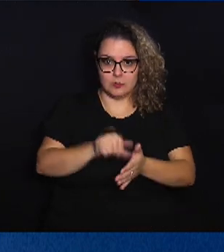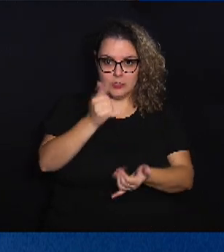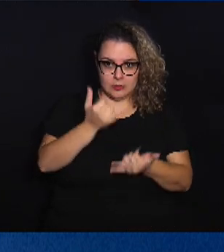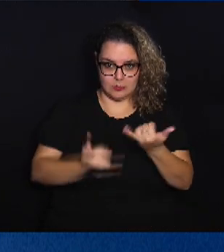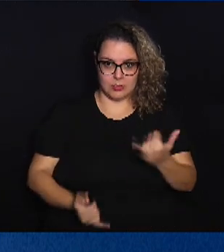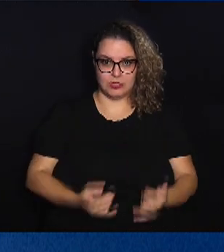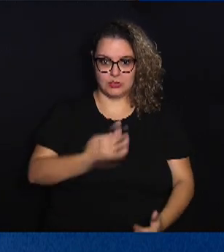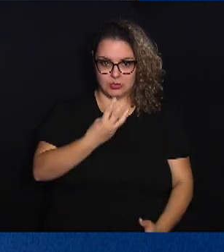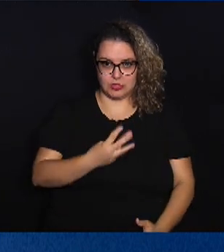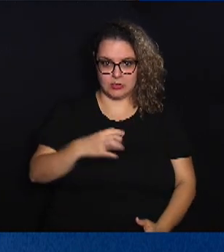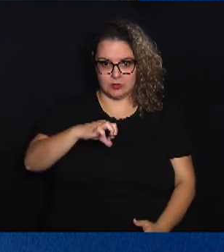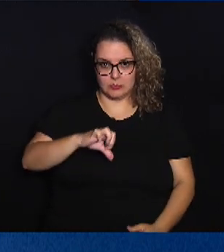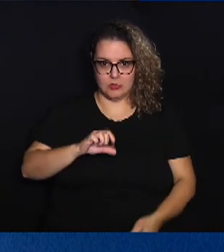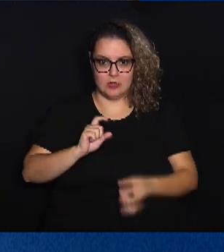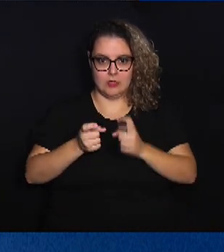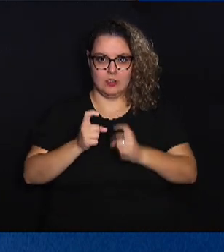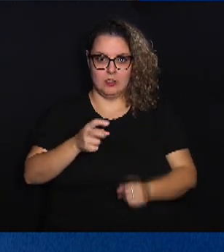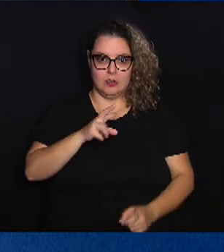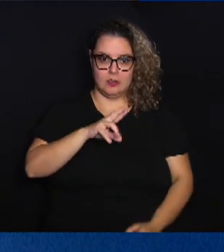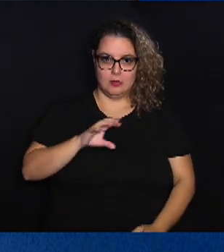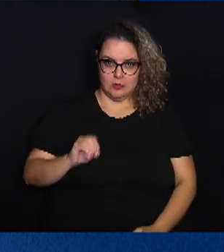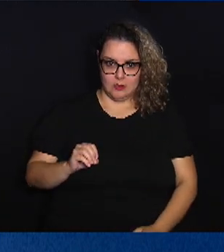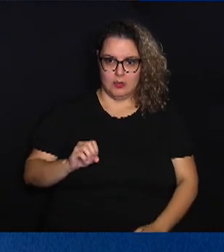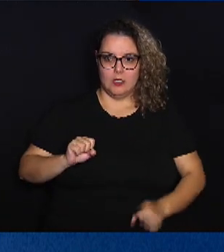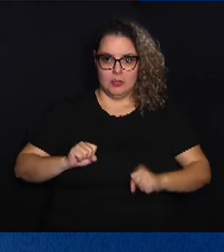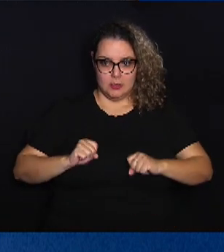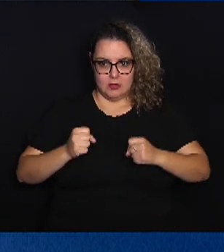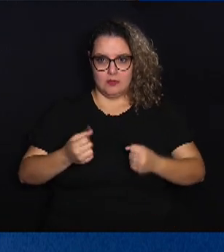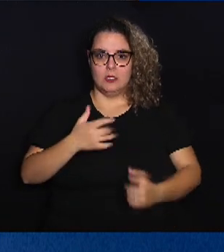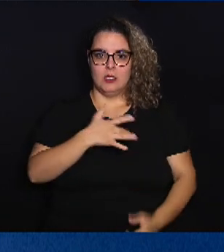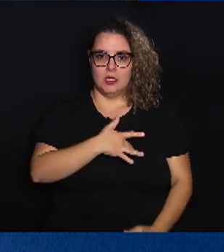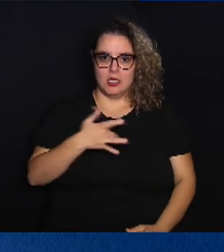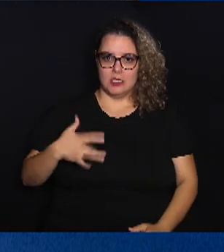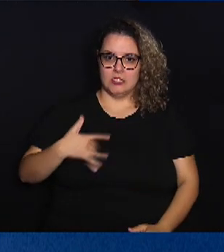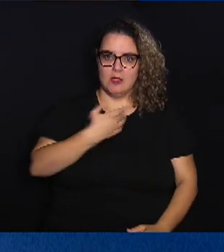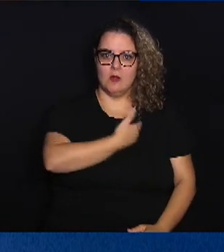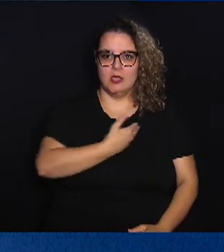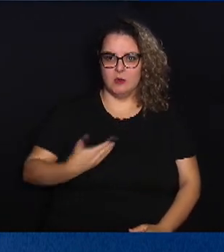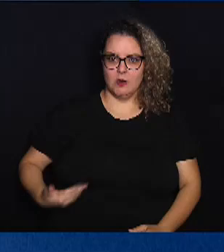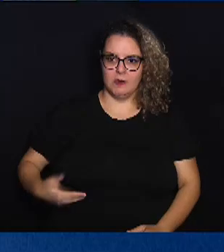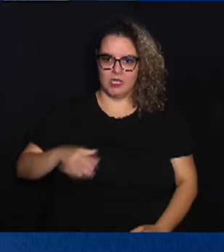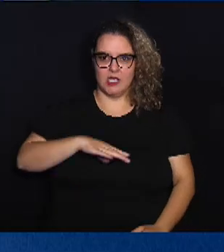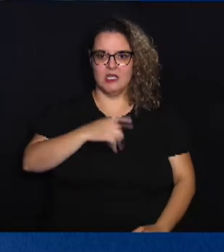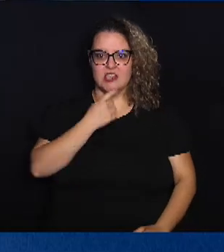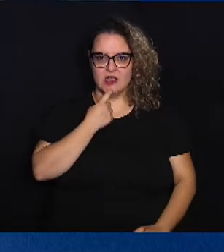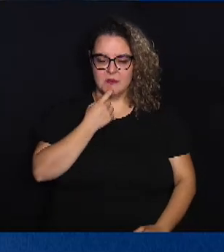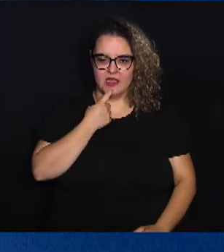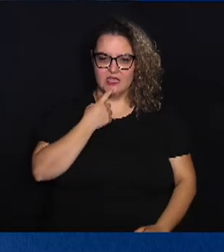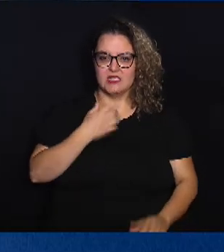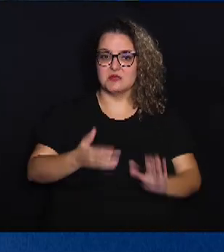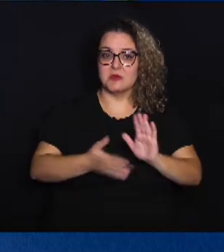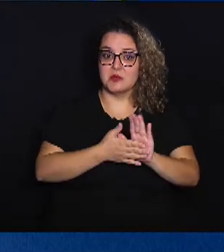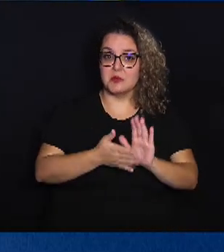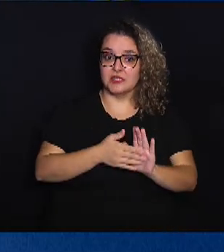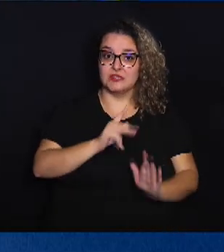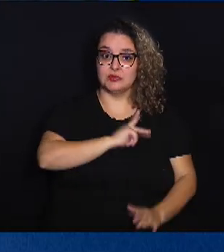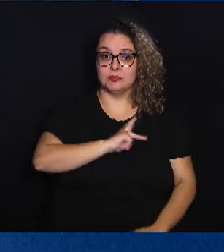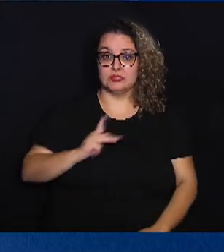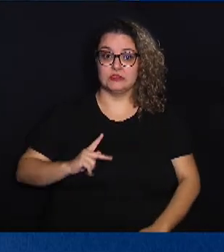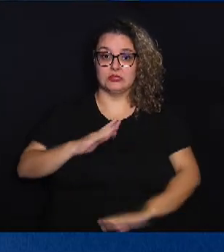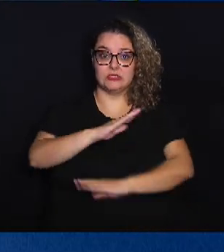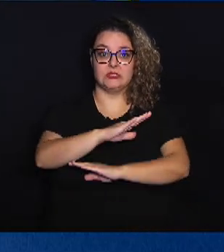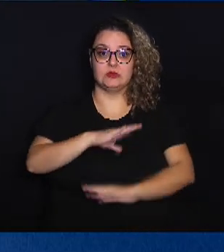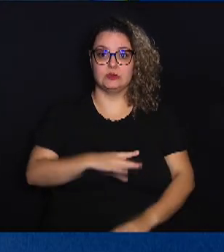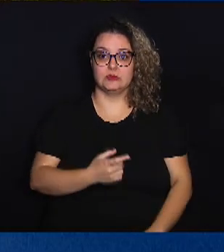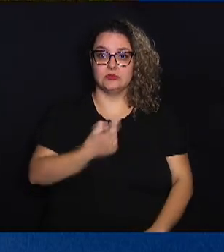39ª Reunião Ordinária é dedicada à saúde pública de Campinas. Proposta do presidente da Câmara,